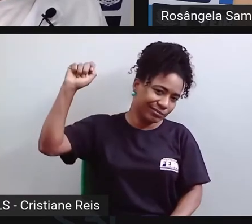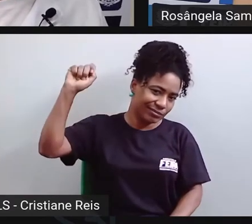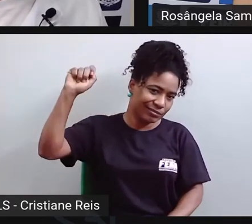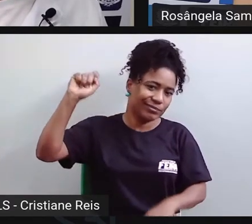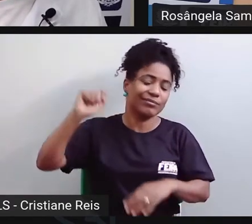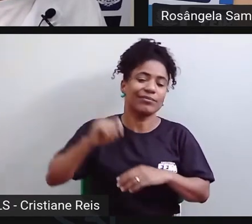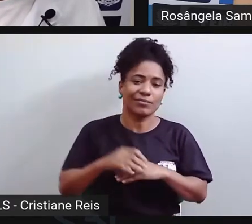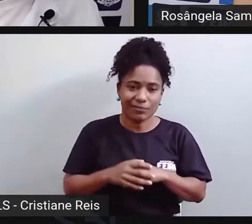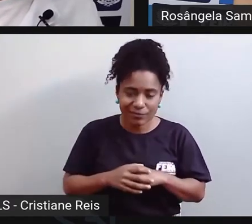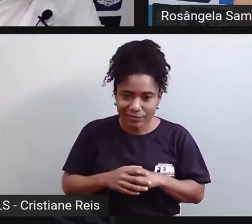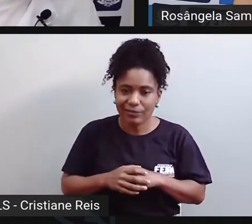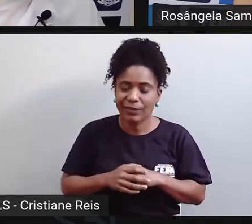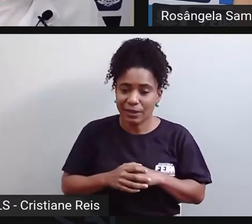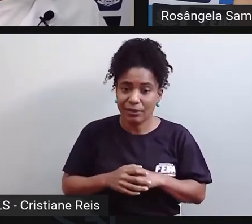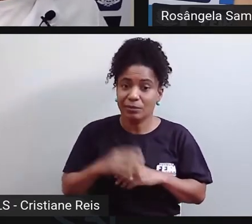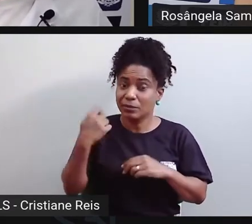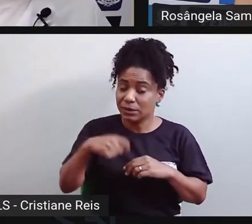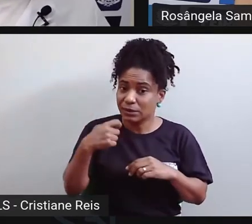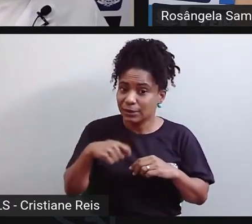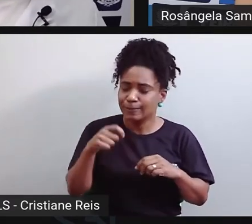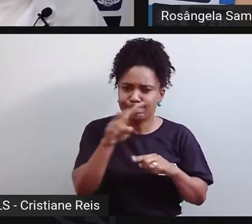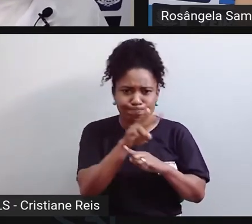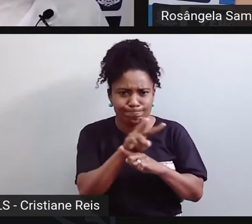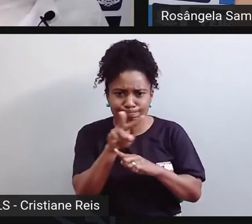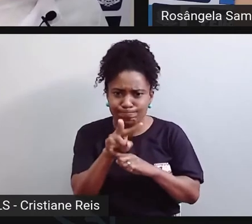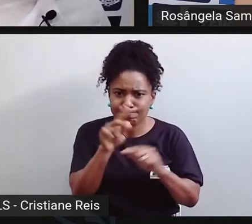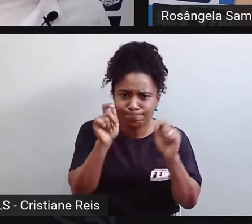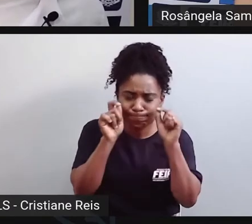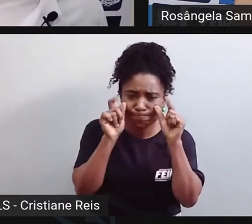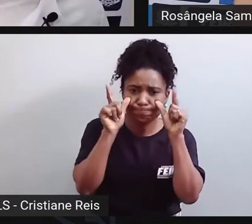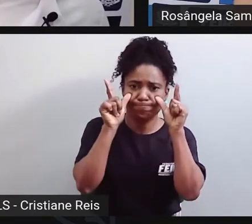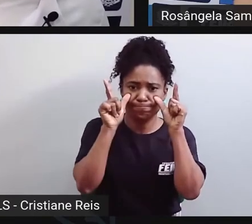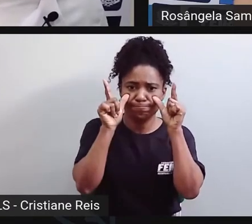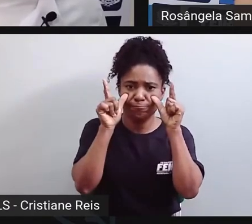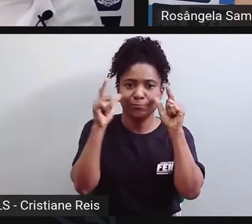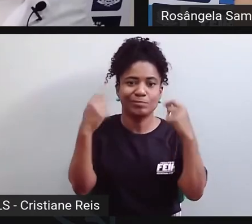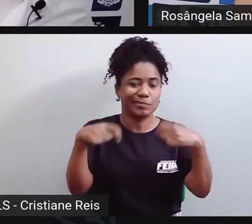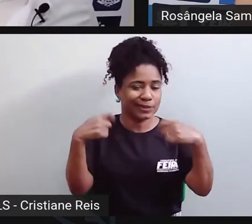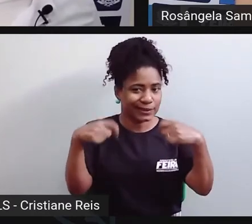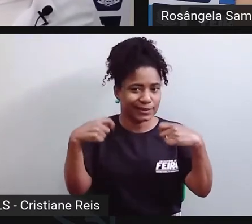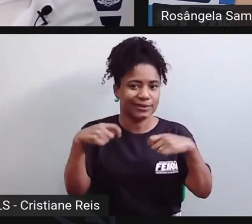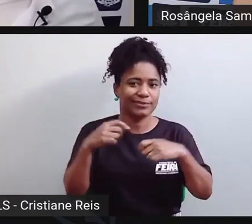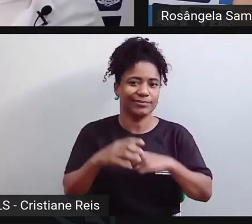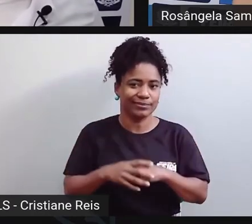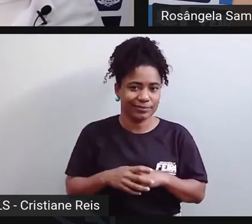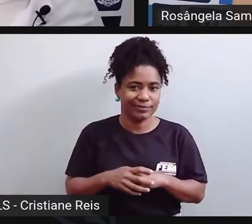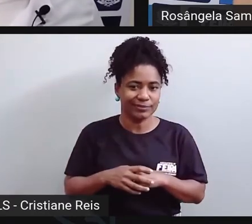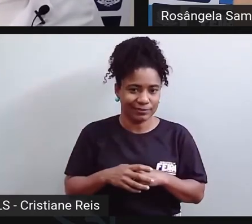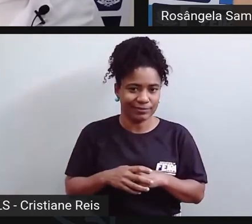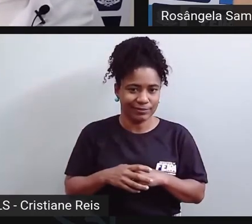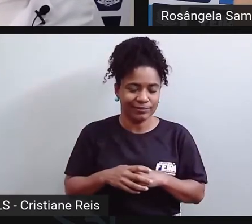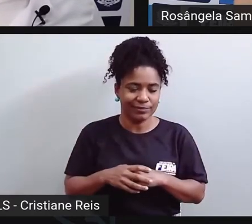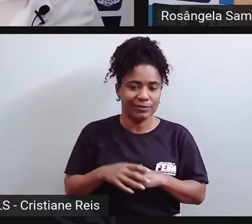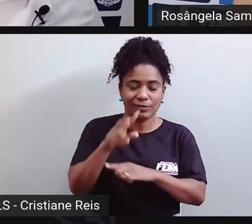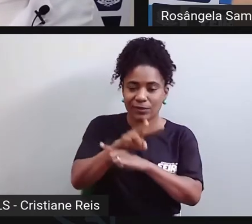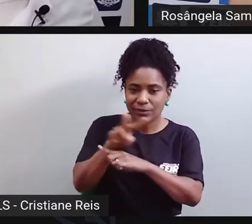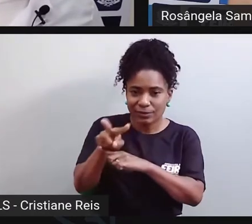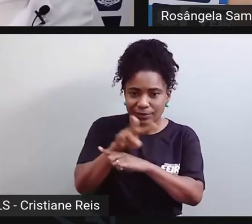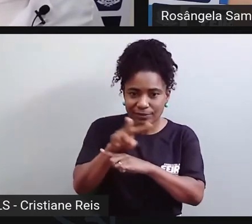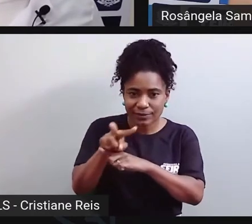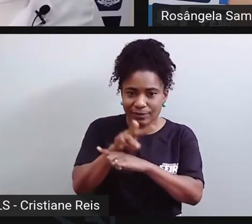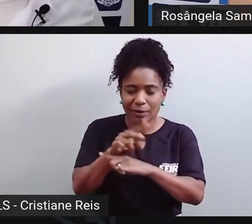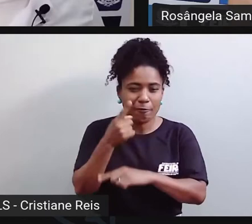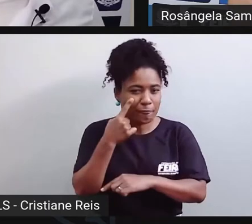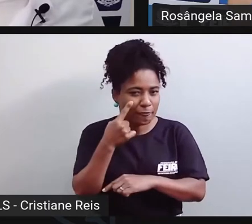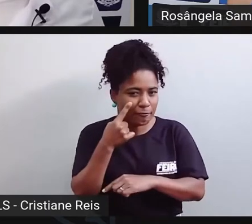muito atenta, que a gente não pode deixar de perceber,